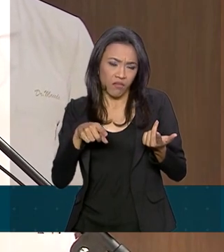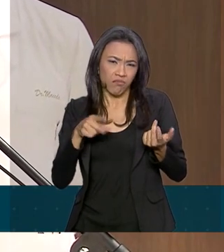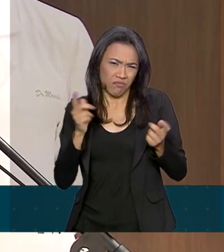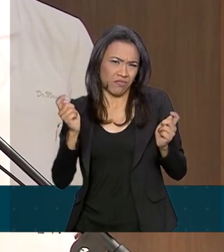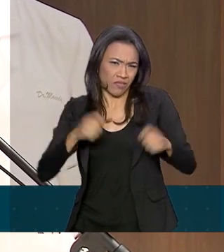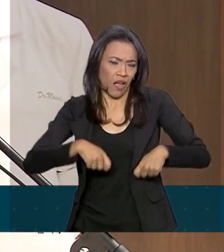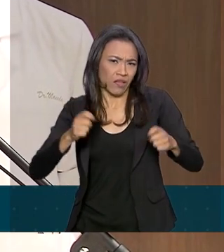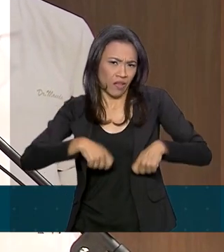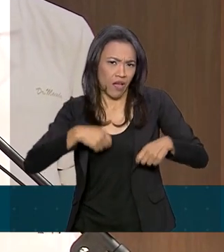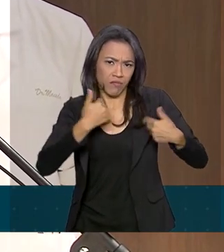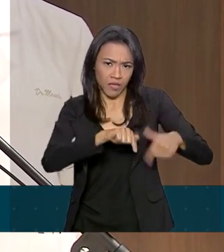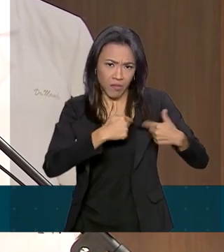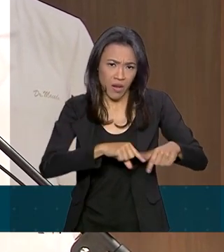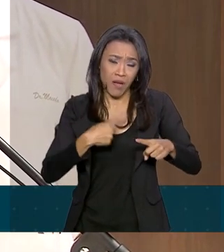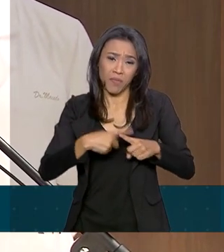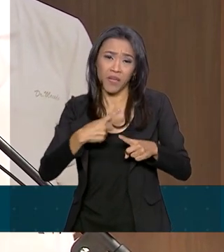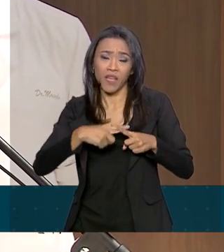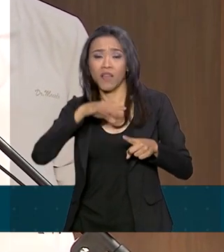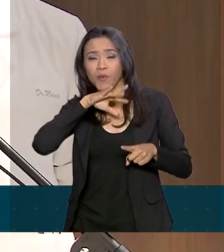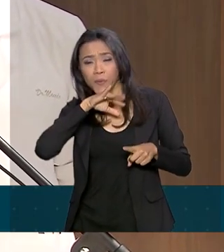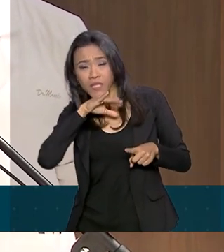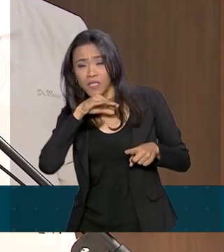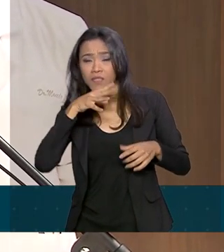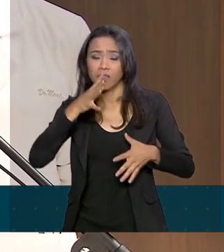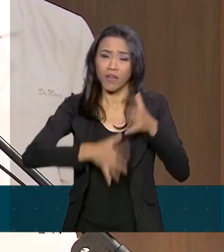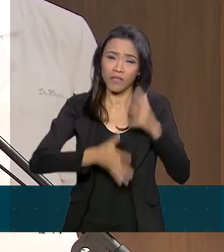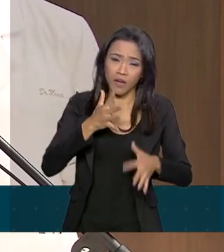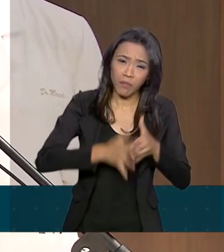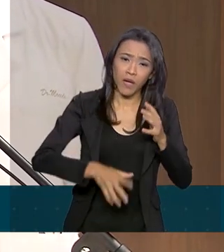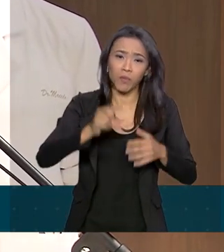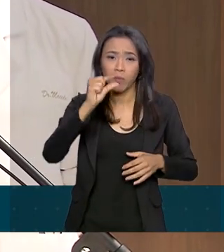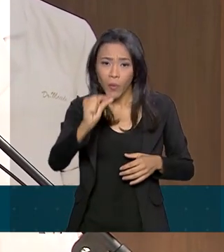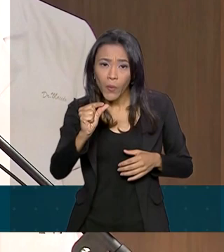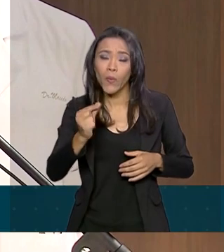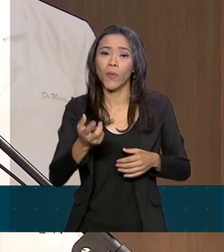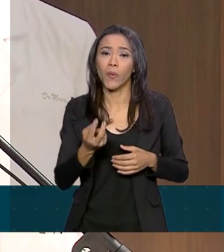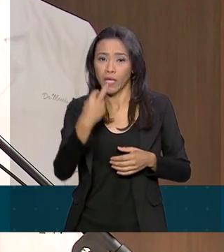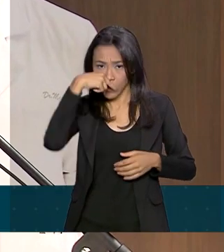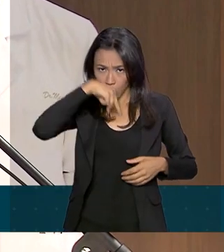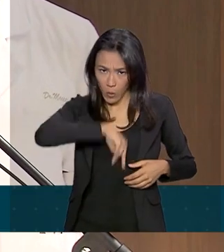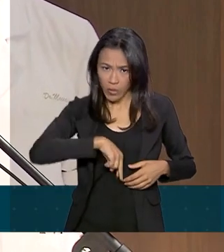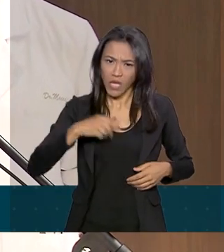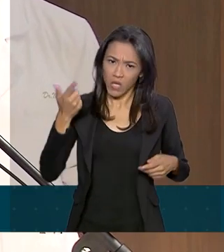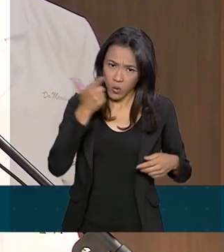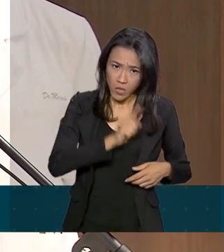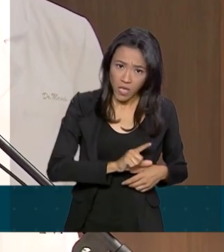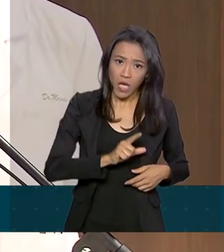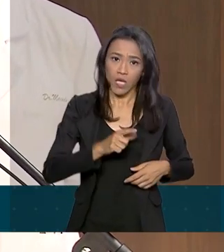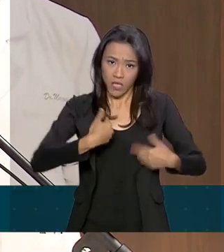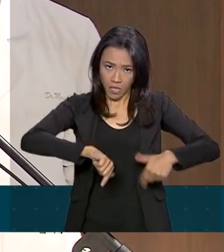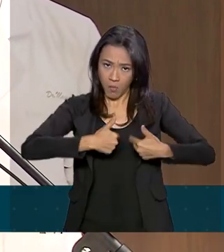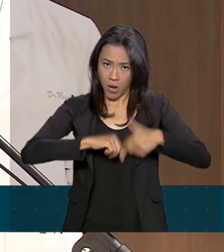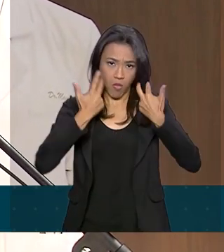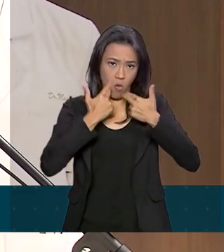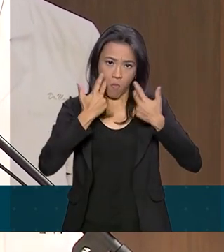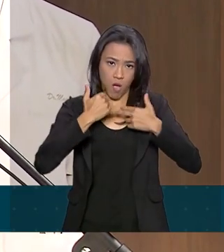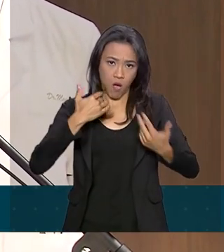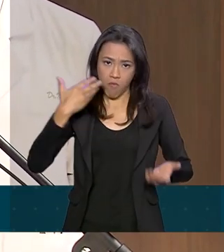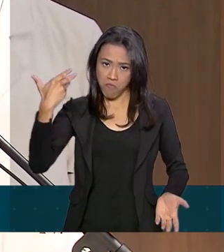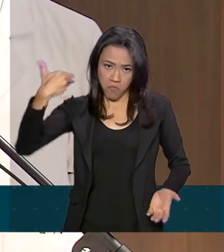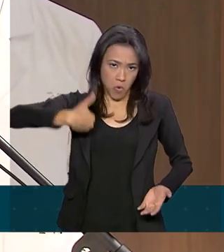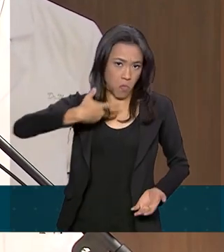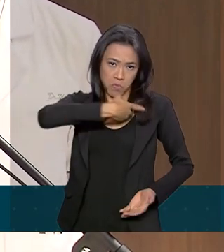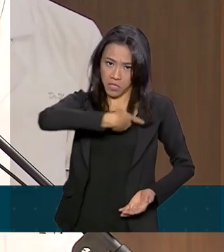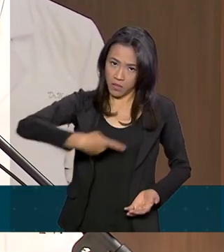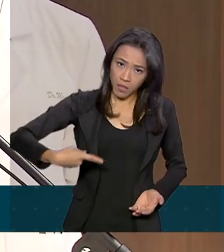que ela é incômoda, atrapalha um pouco, ele poder despachar como presidente ou existe uma